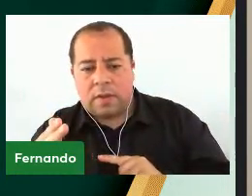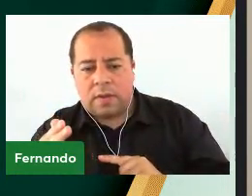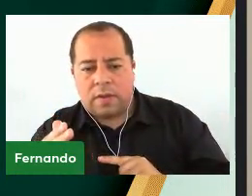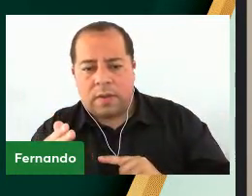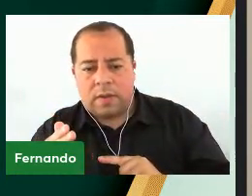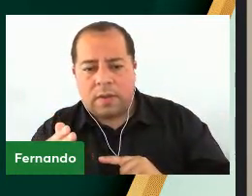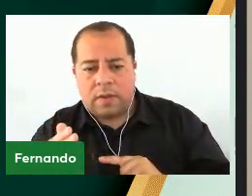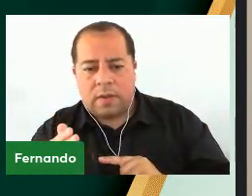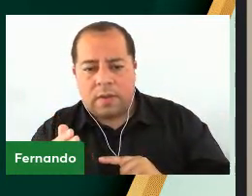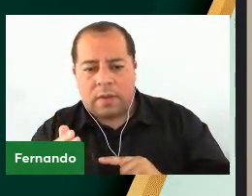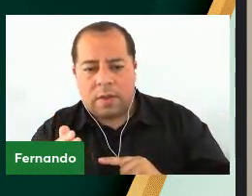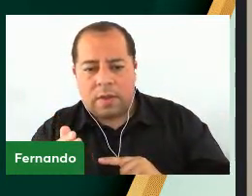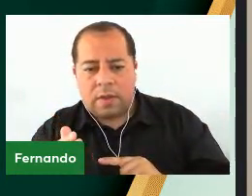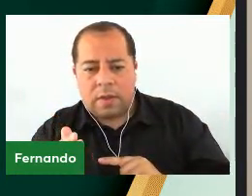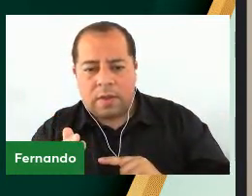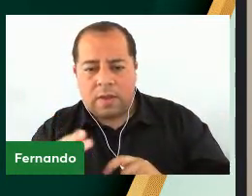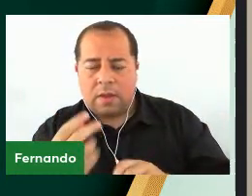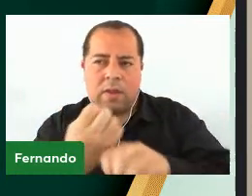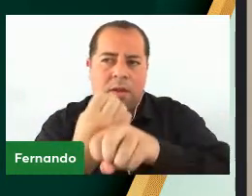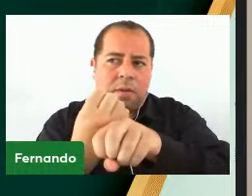Passar Pelo ensino Remoto